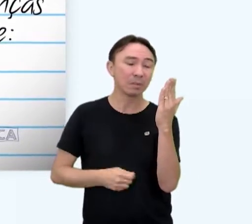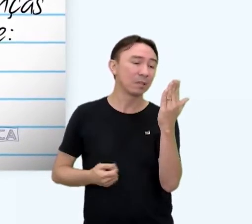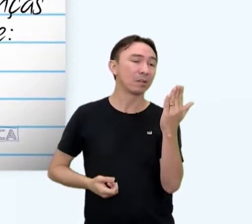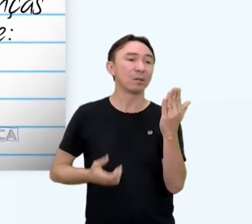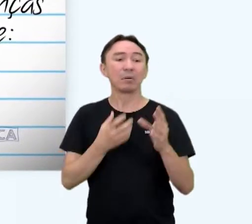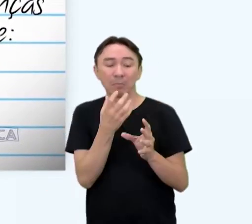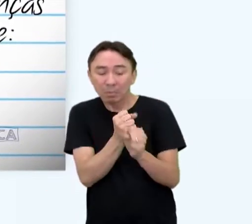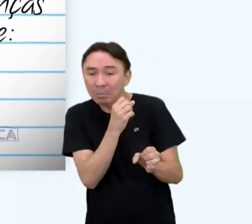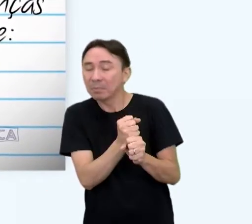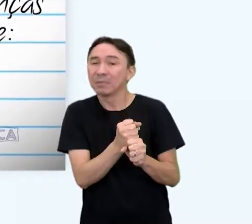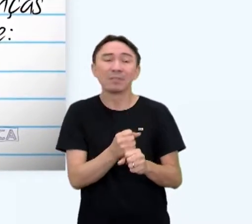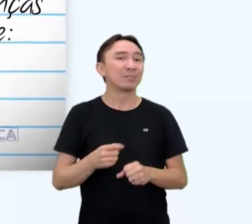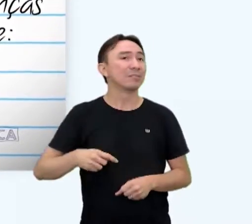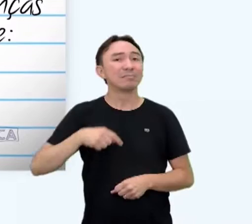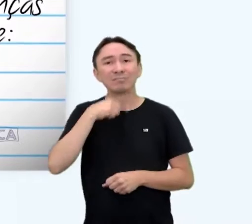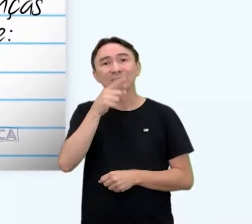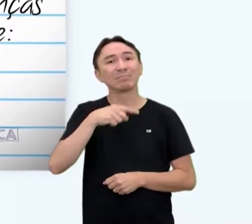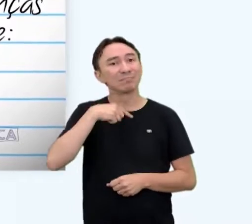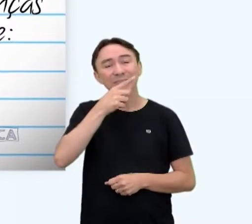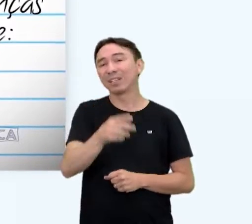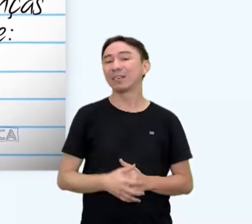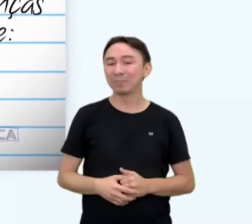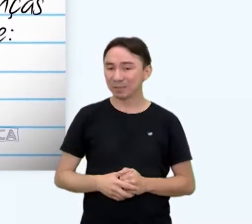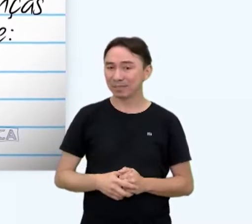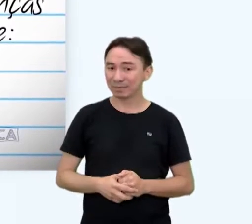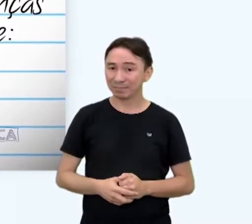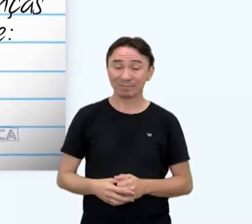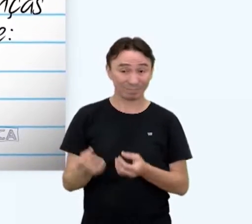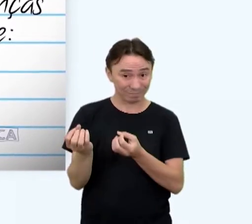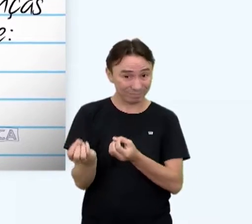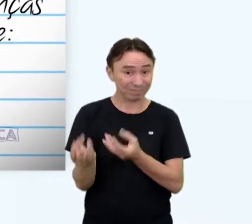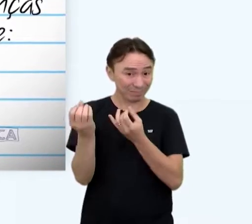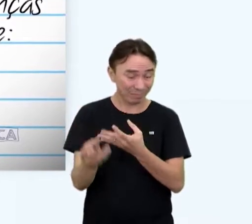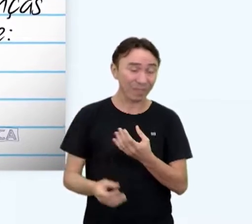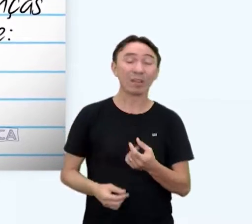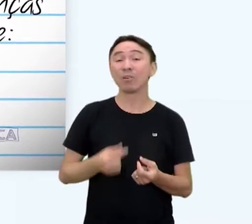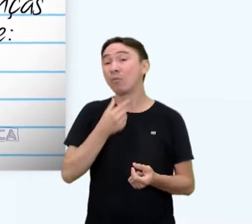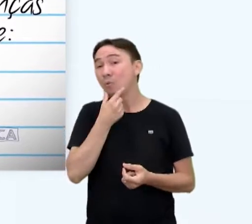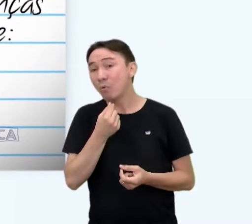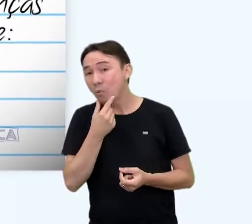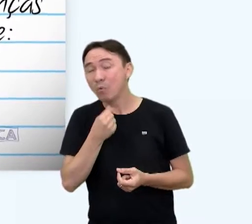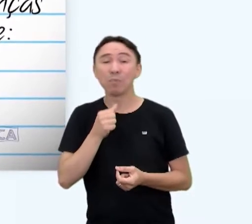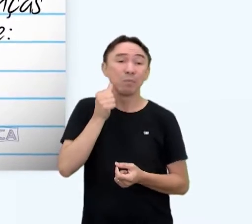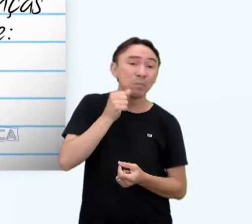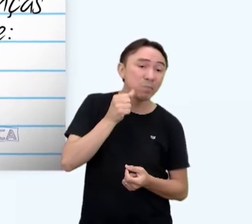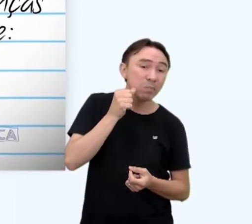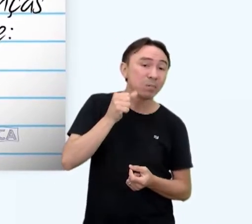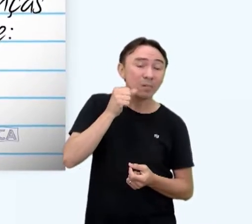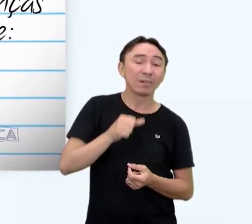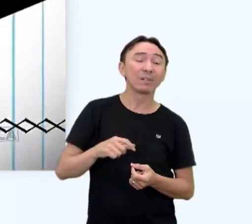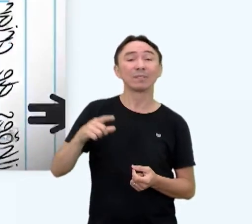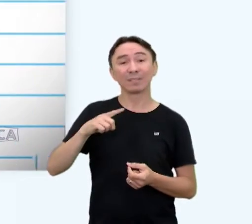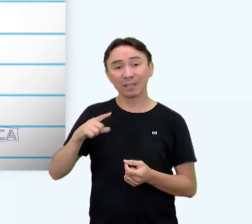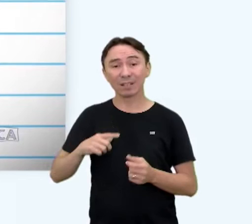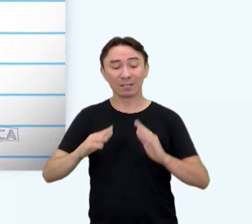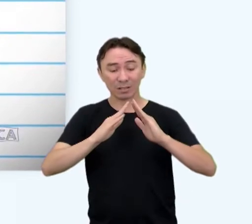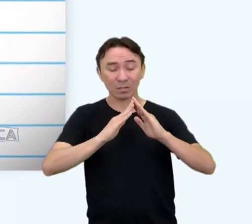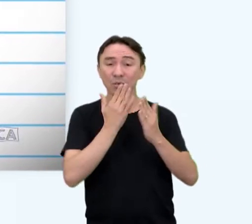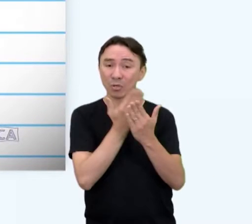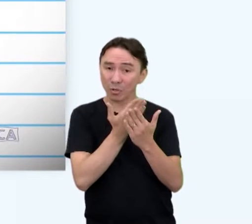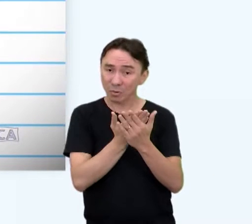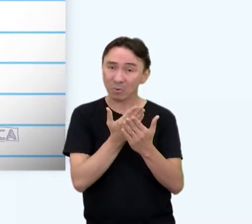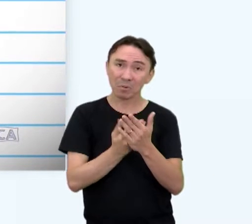aos padrões mínimos de aprendizagem. Esses dados incluem meninos e meninas que passaram pelo menos 4 anos na escola.